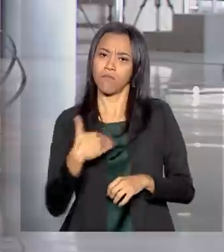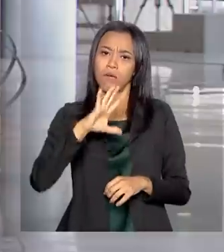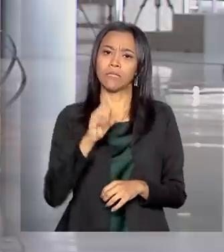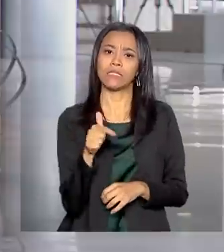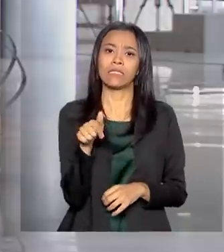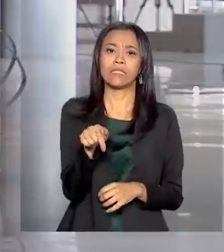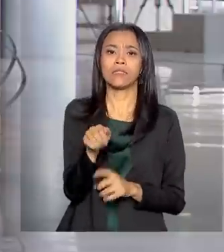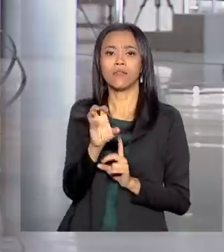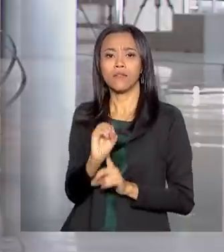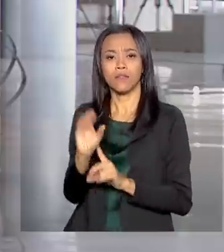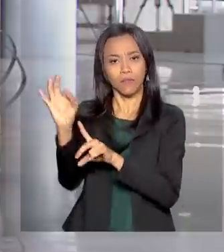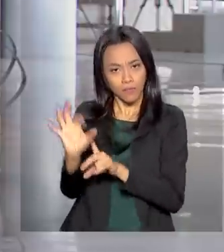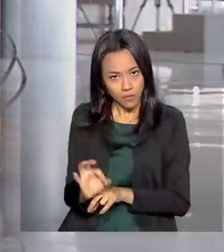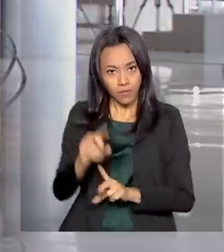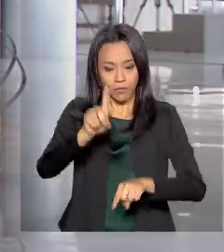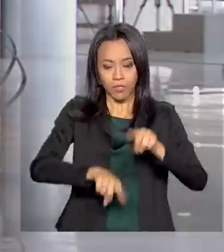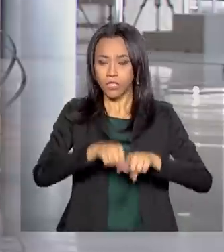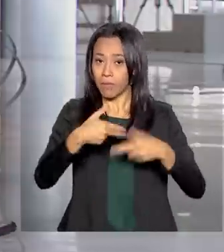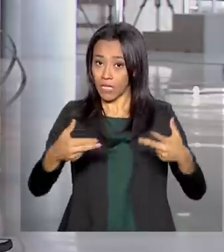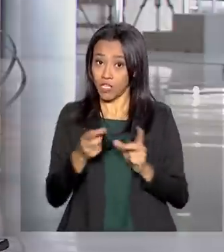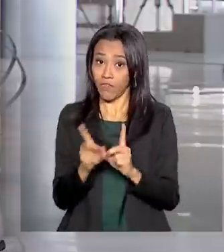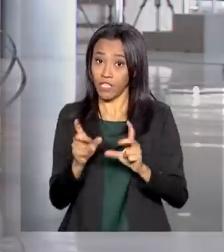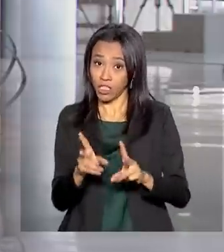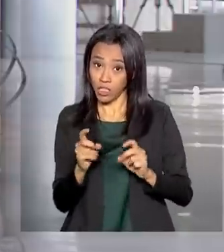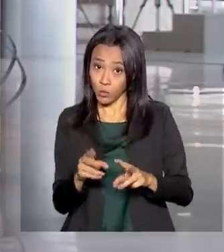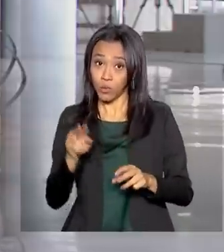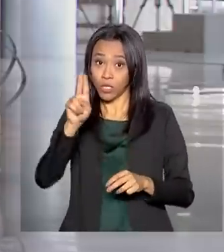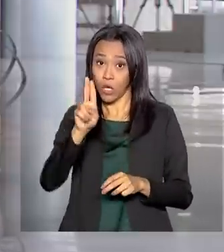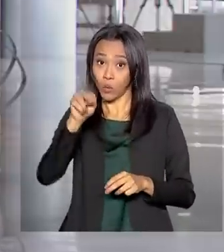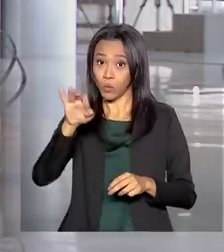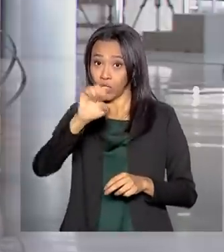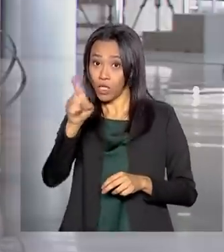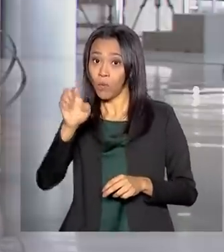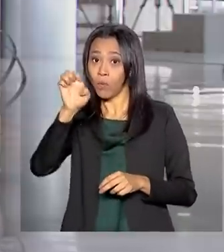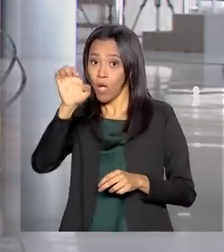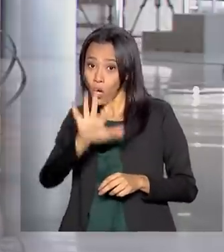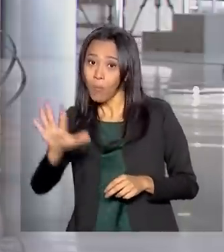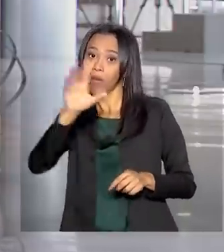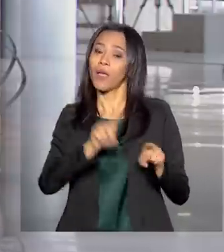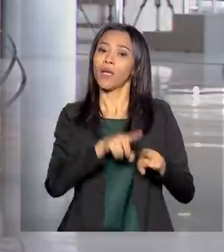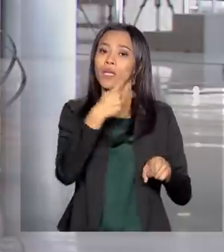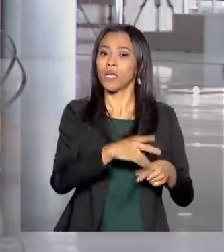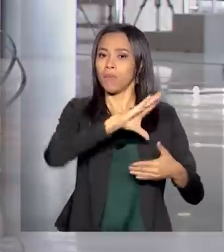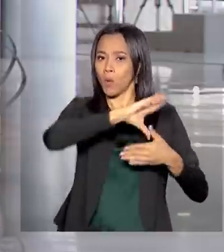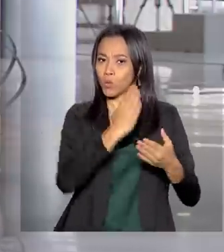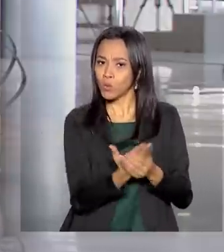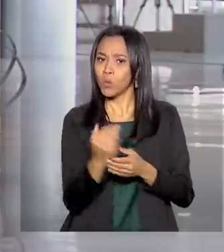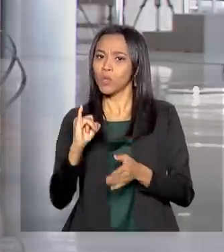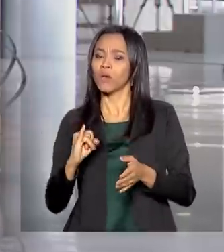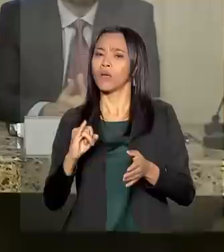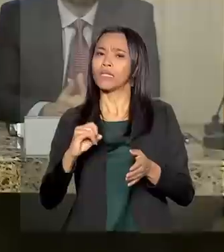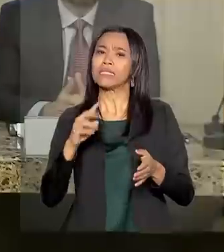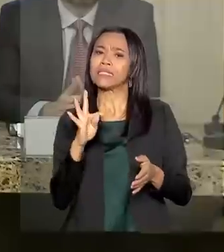% dos produtos comercializados entre a União Europeia e o Mercosul terão tarifa zero.